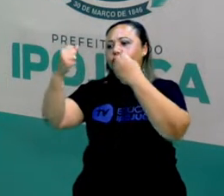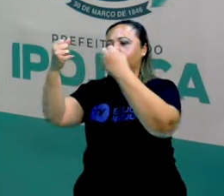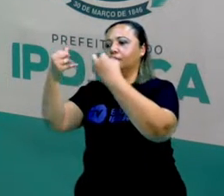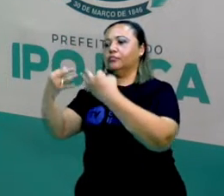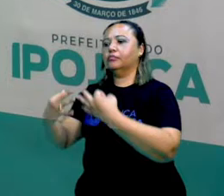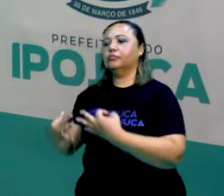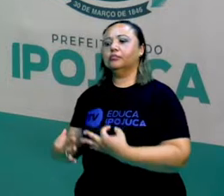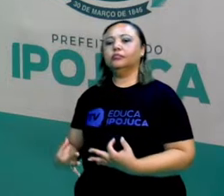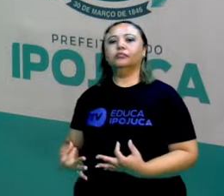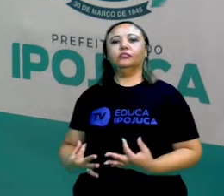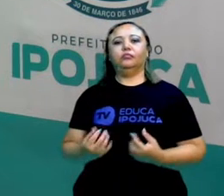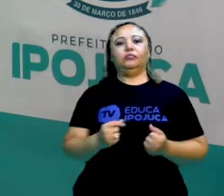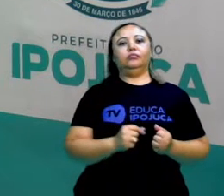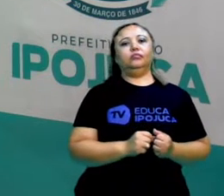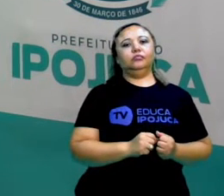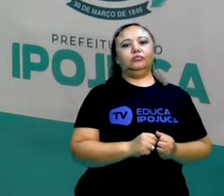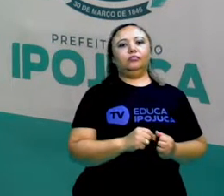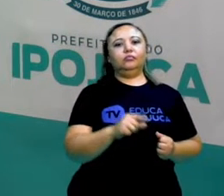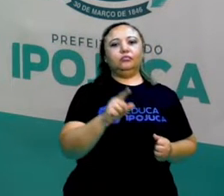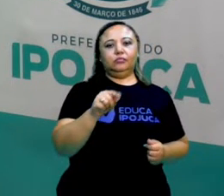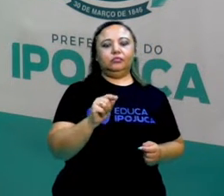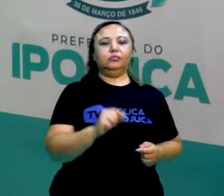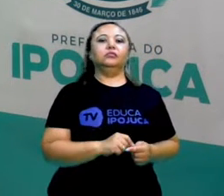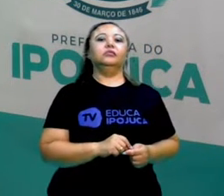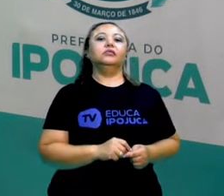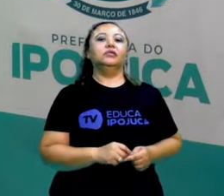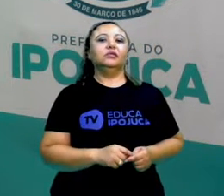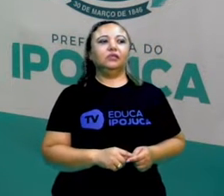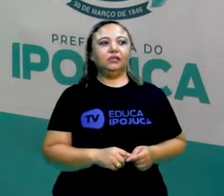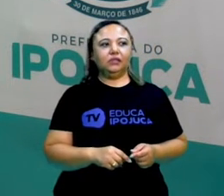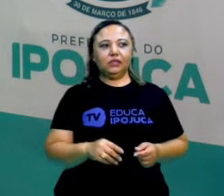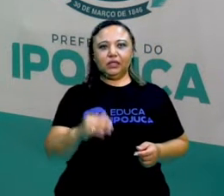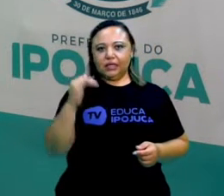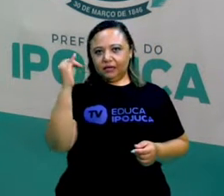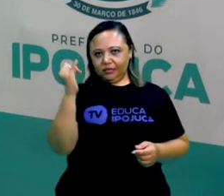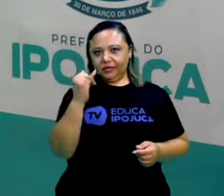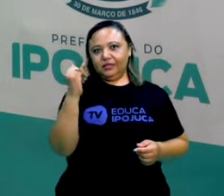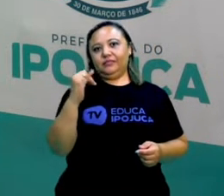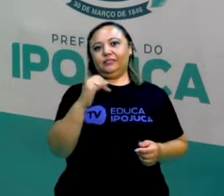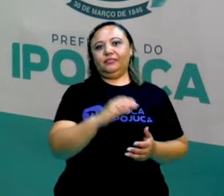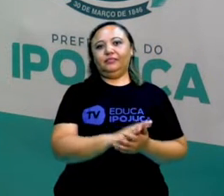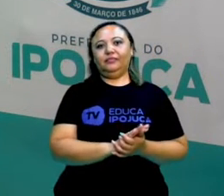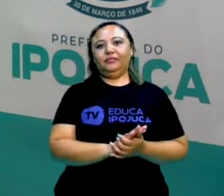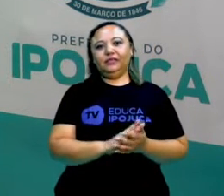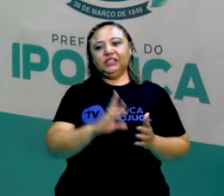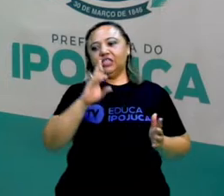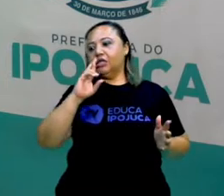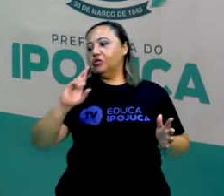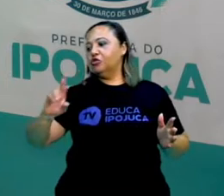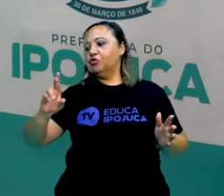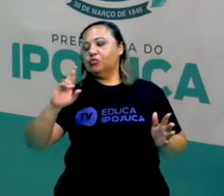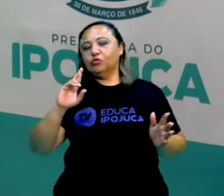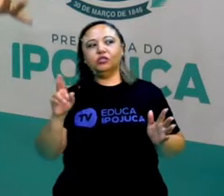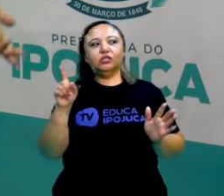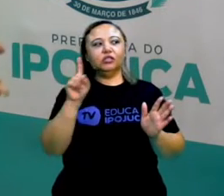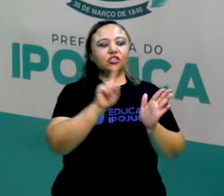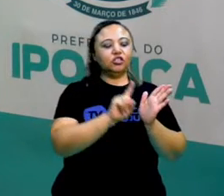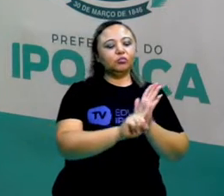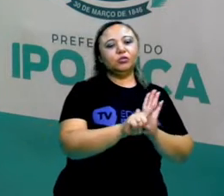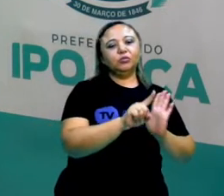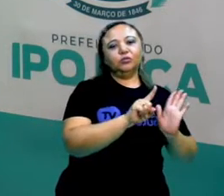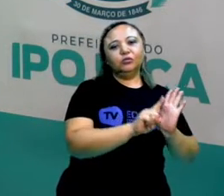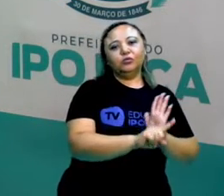Se a gente souber explicar aquilo que a gente leu, a gente compreendeu e pode muito bem responder aquelas perguntinhas, aqueles